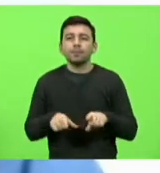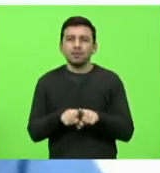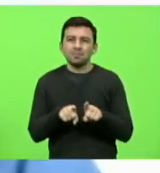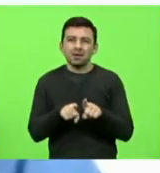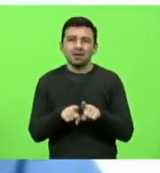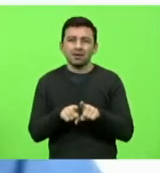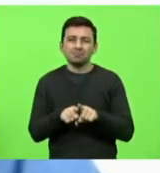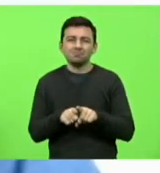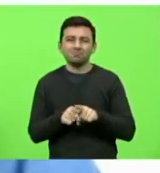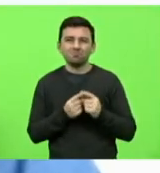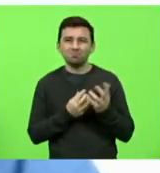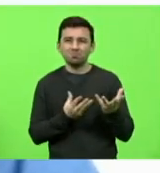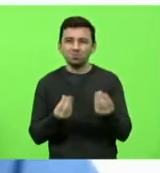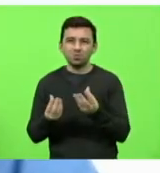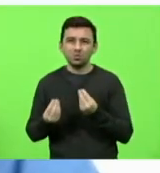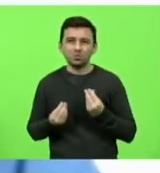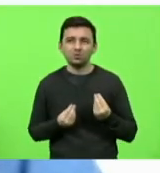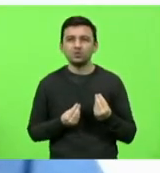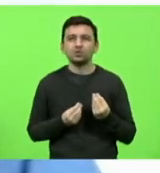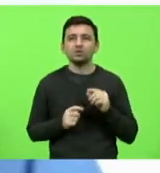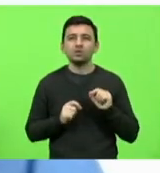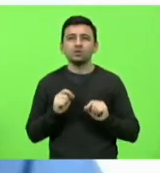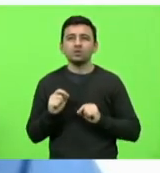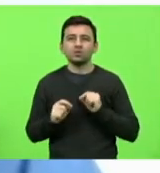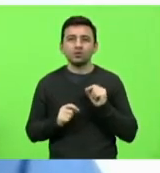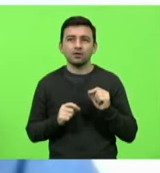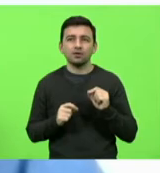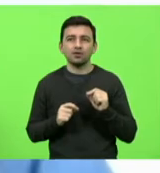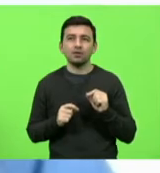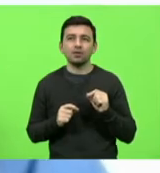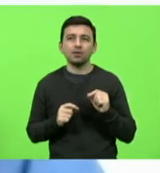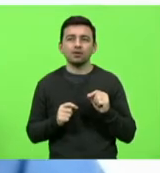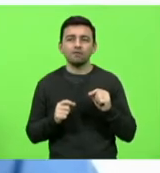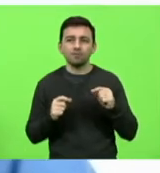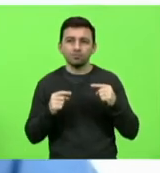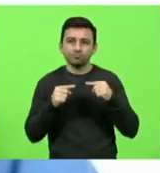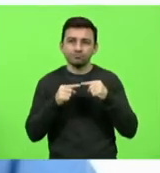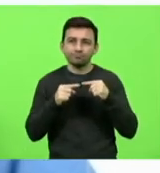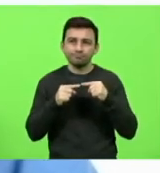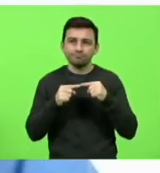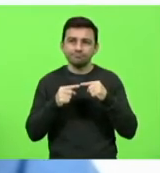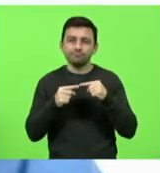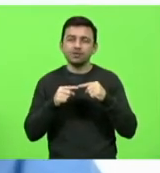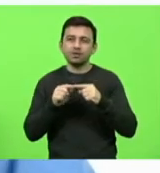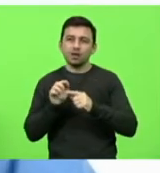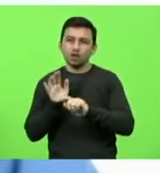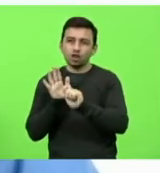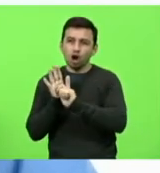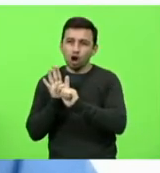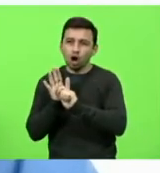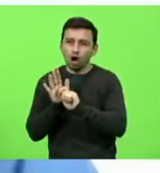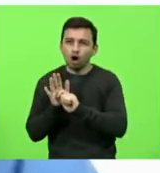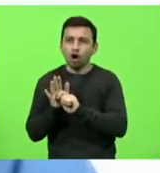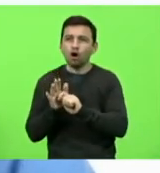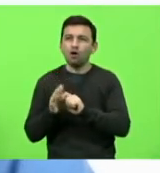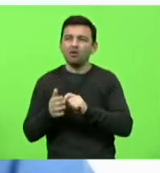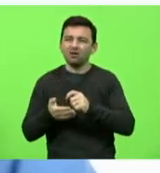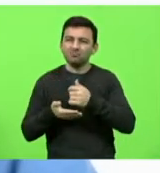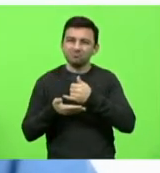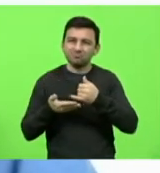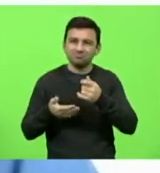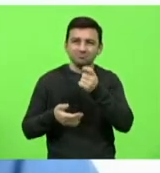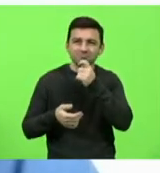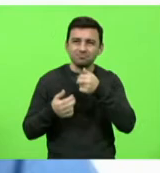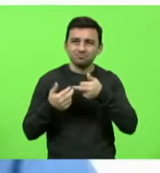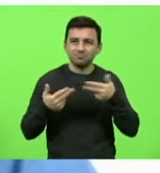desses que acabam voltados para as drogas, para o crack, para outro tipo de droga.